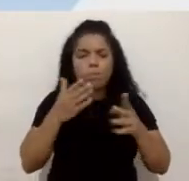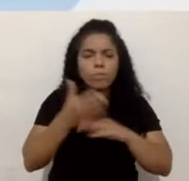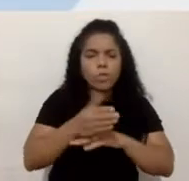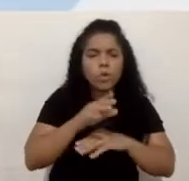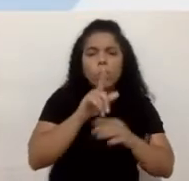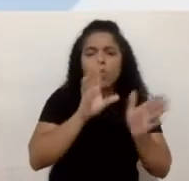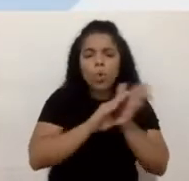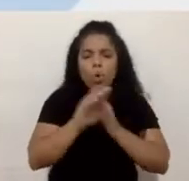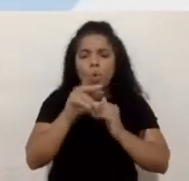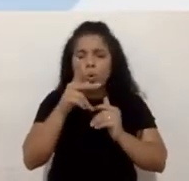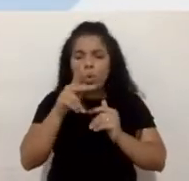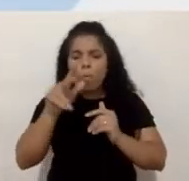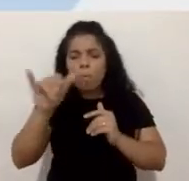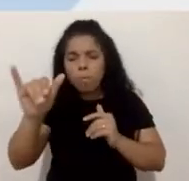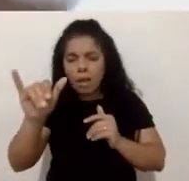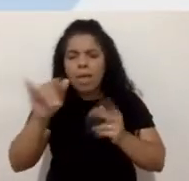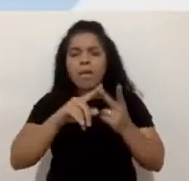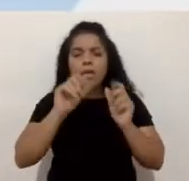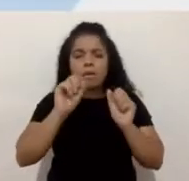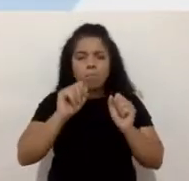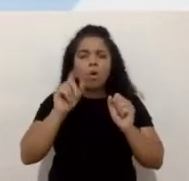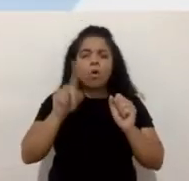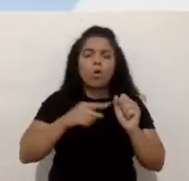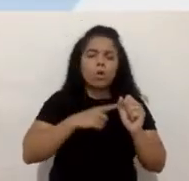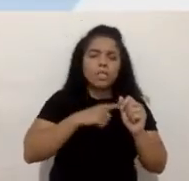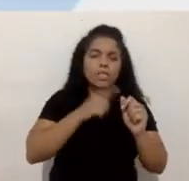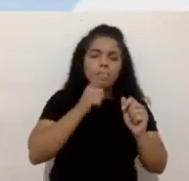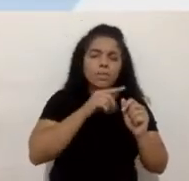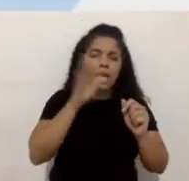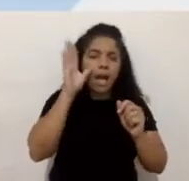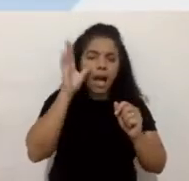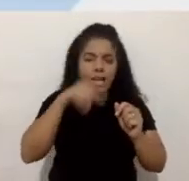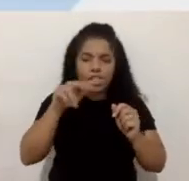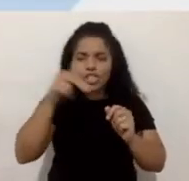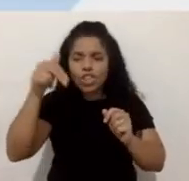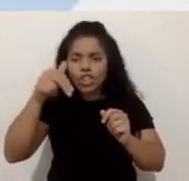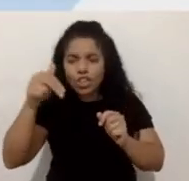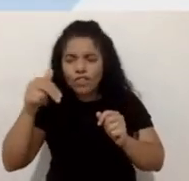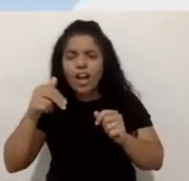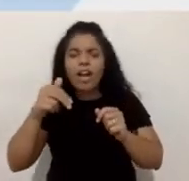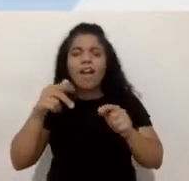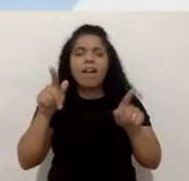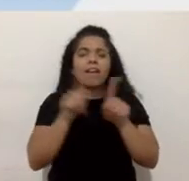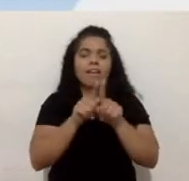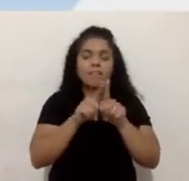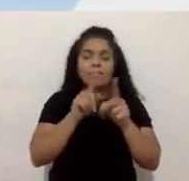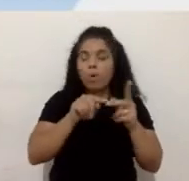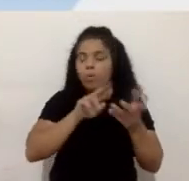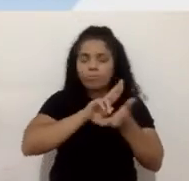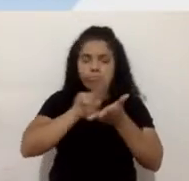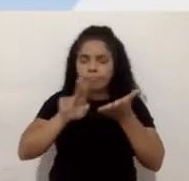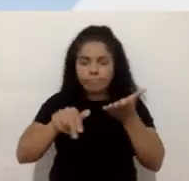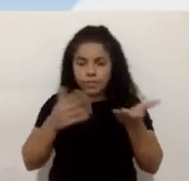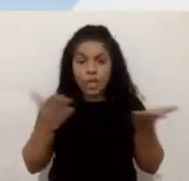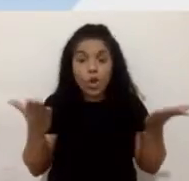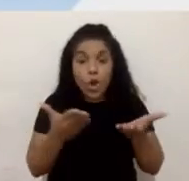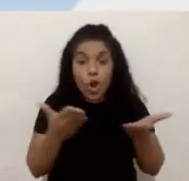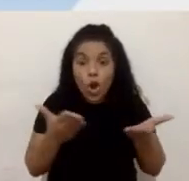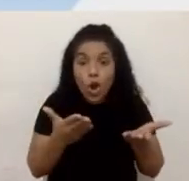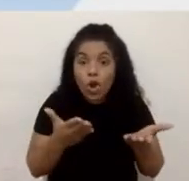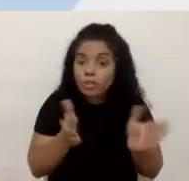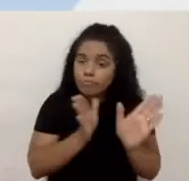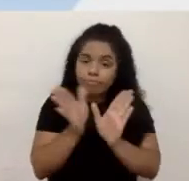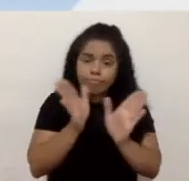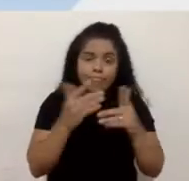assistam nossos seriados, nossas novelas, enfim. E hoje eles não têm, né, como